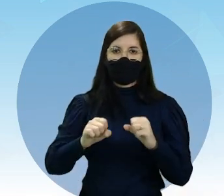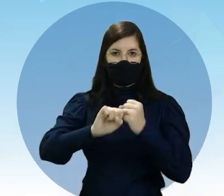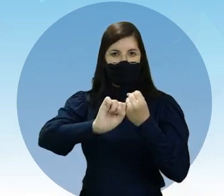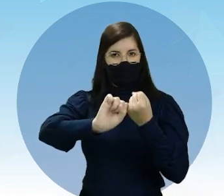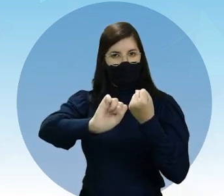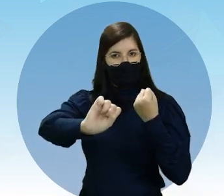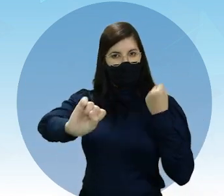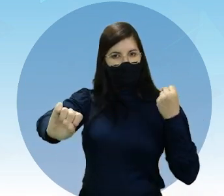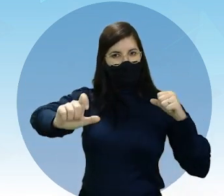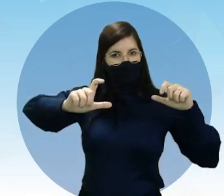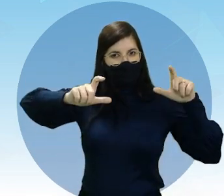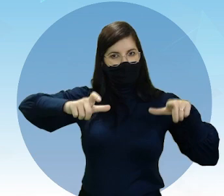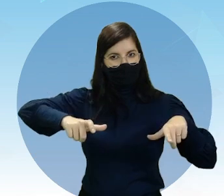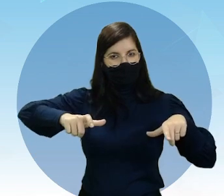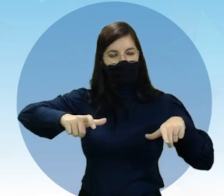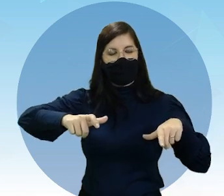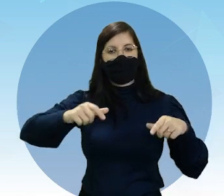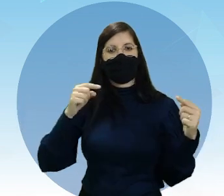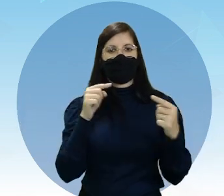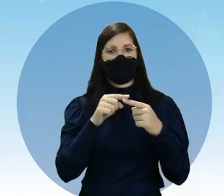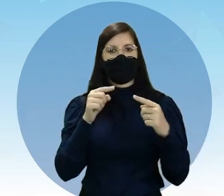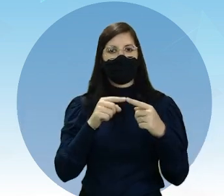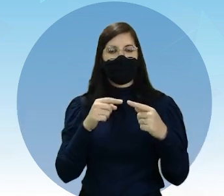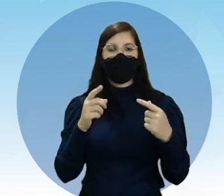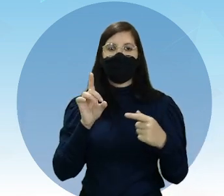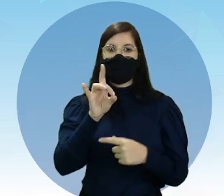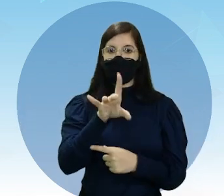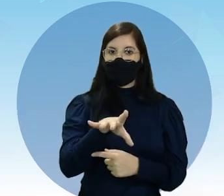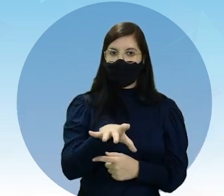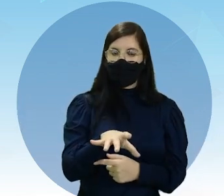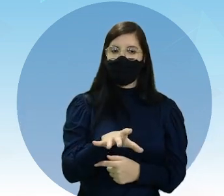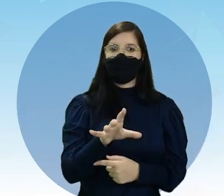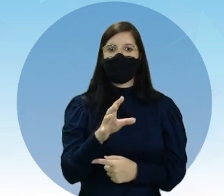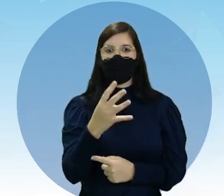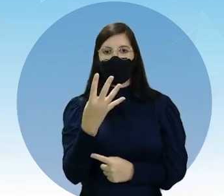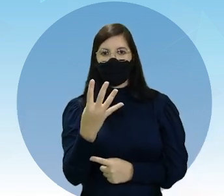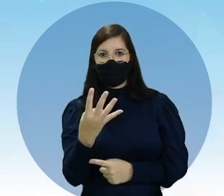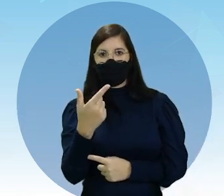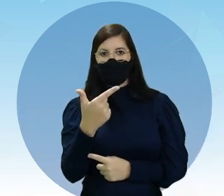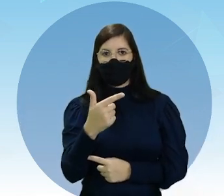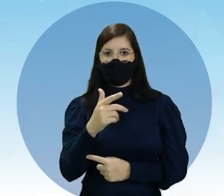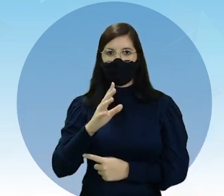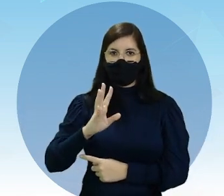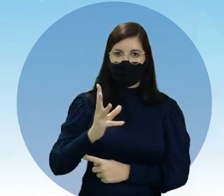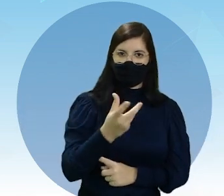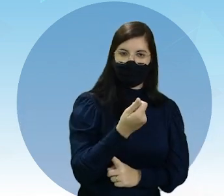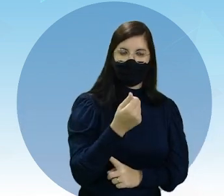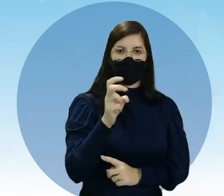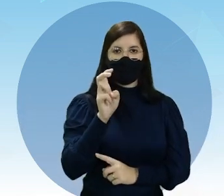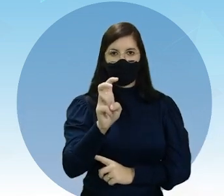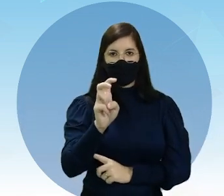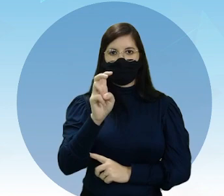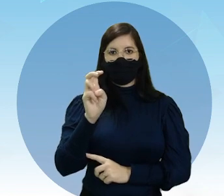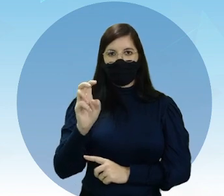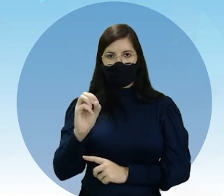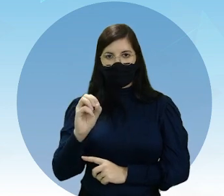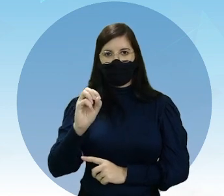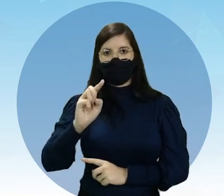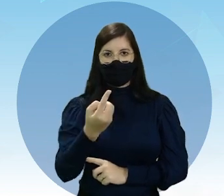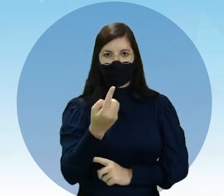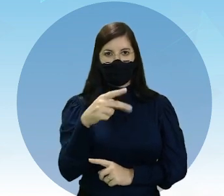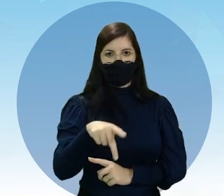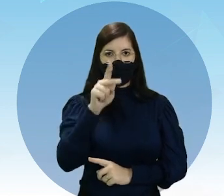territorial, é necessariamente de 42.550.000